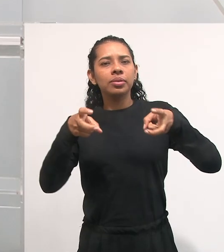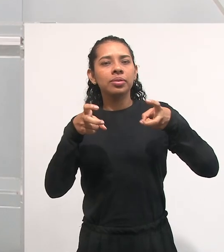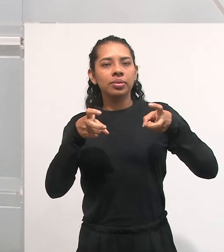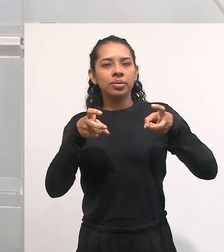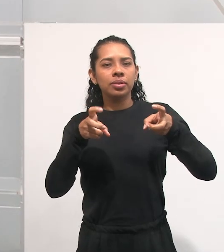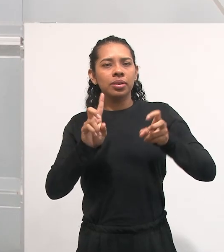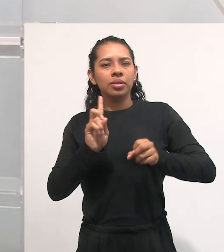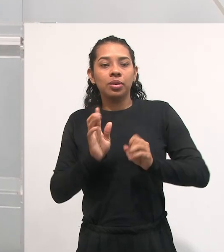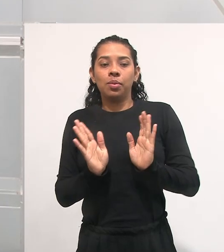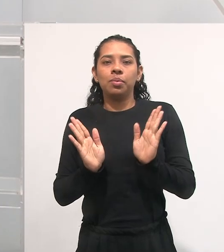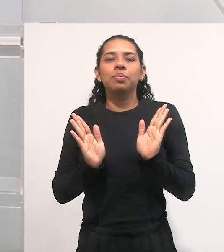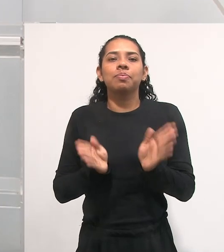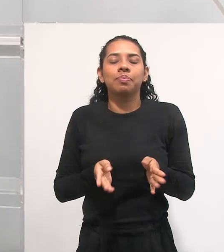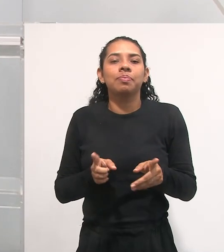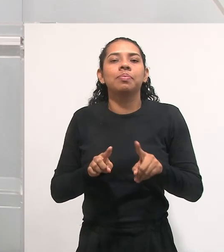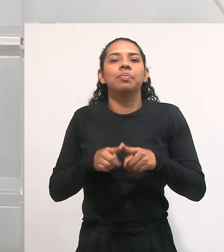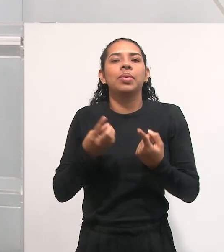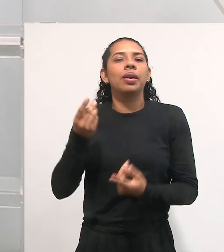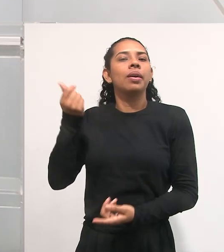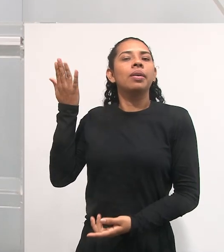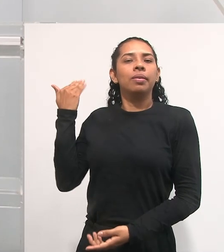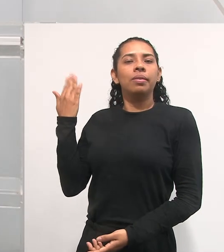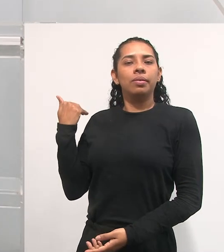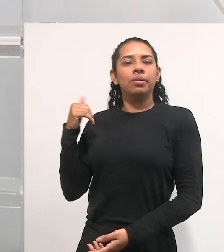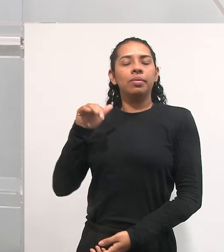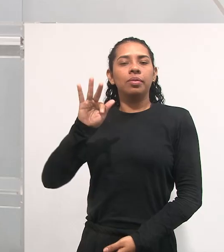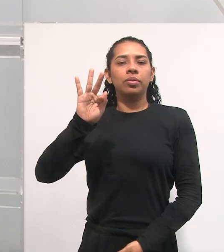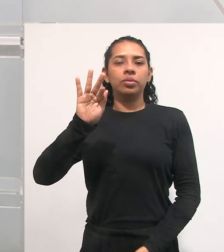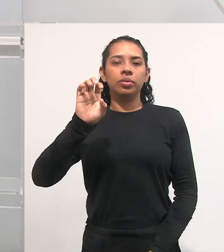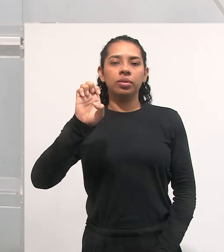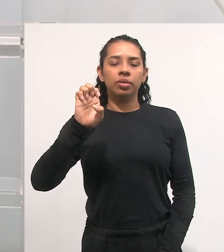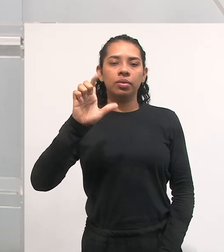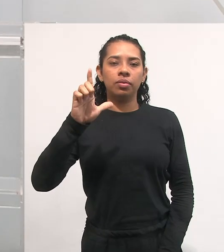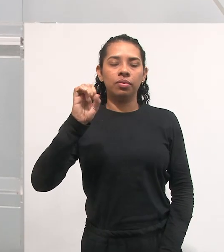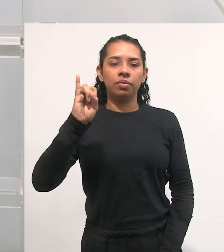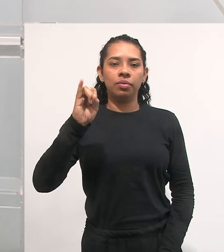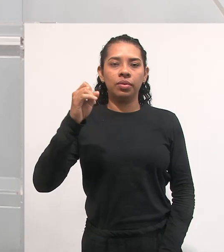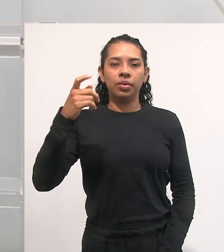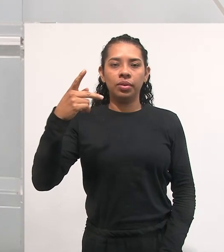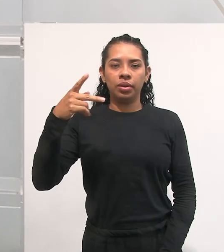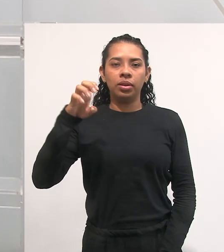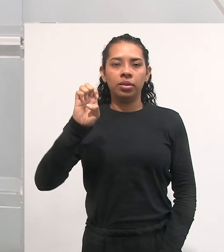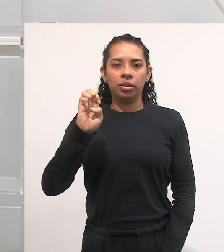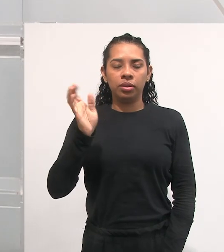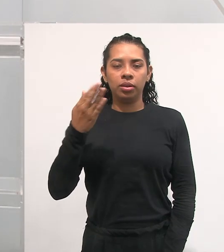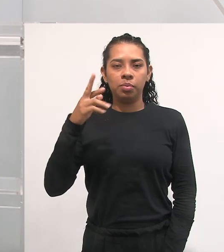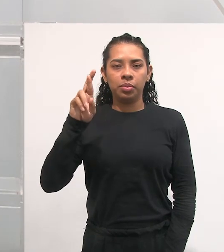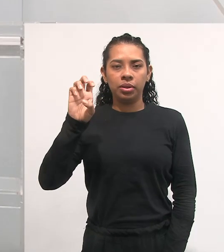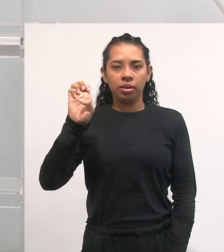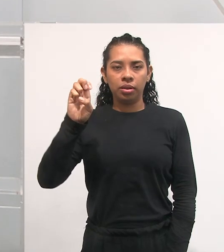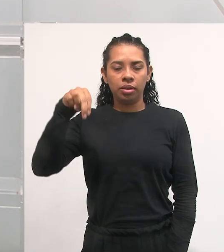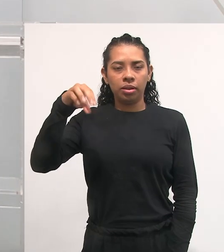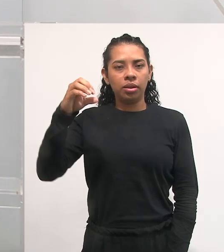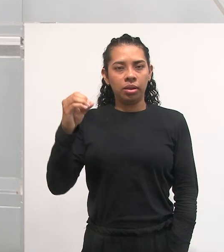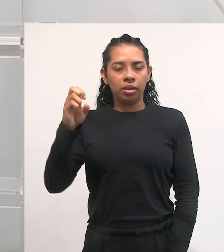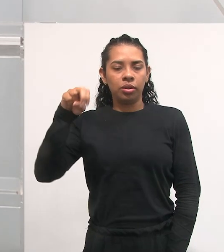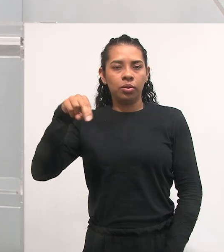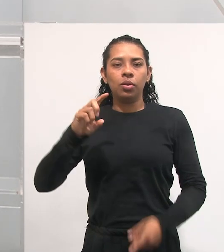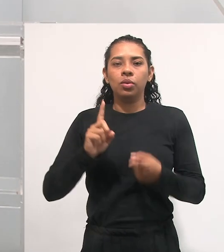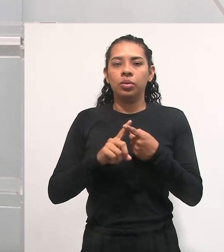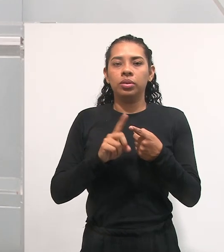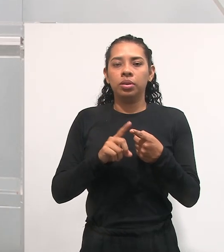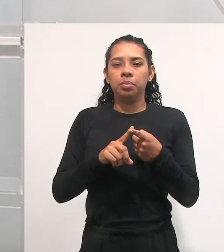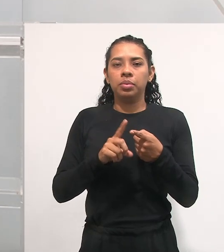à regulação da aprendizagem. É baseada em Felipe Renu e de atribuições renováveis que é da CELI